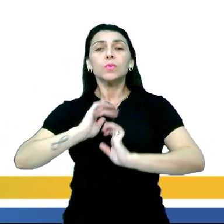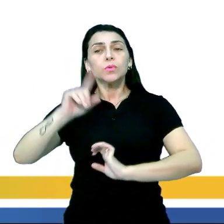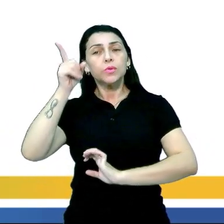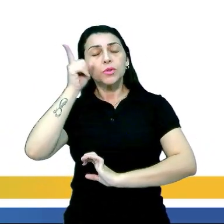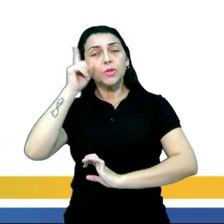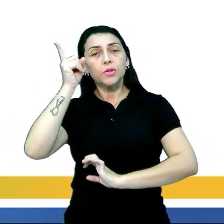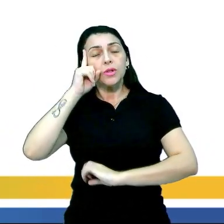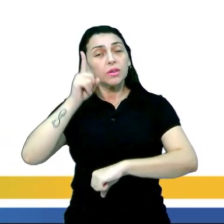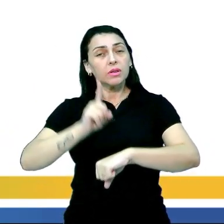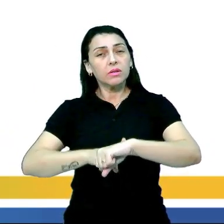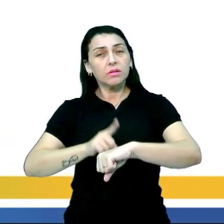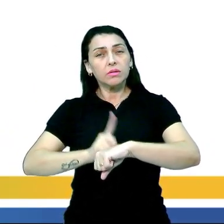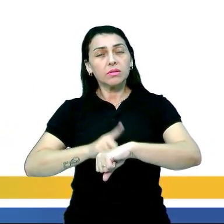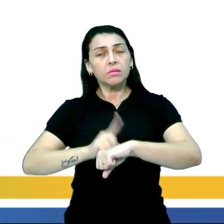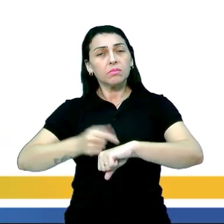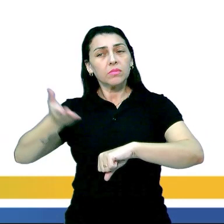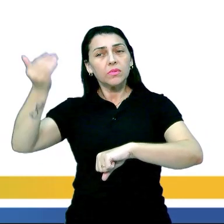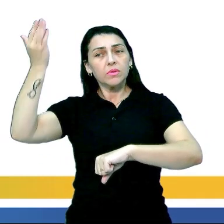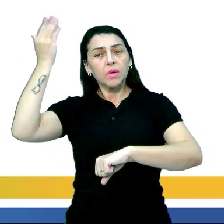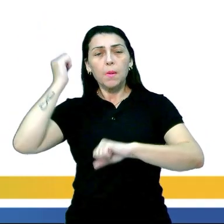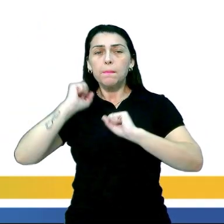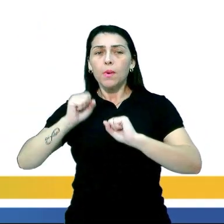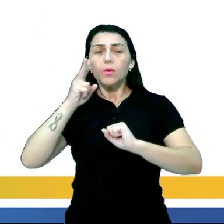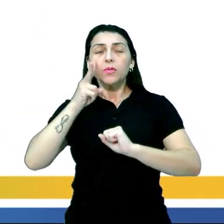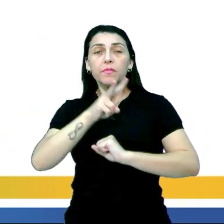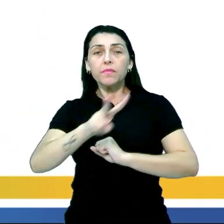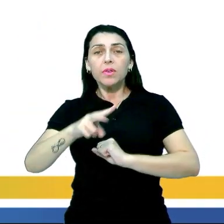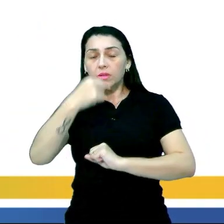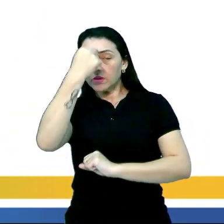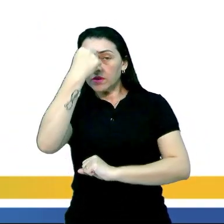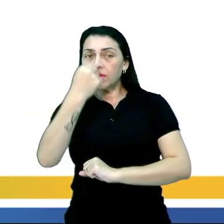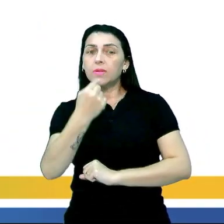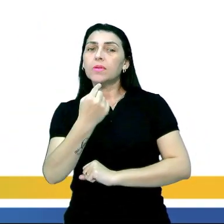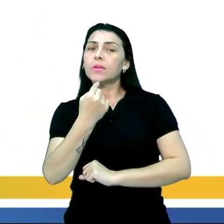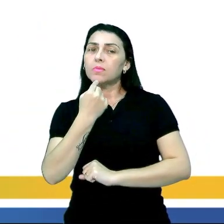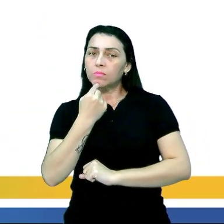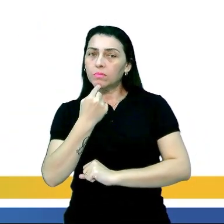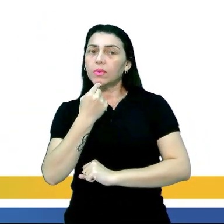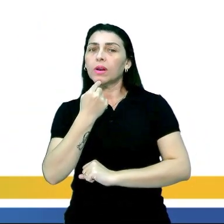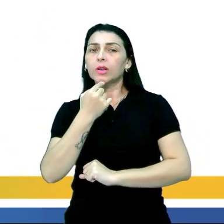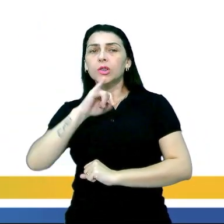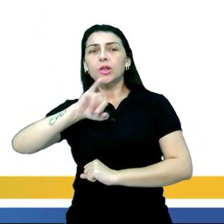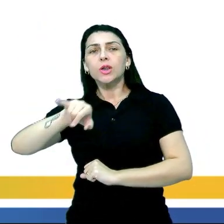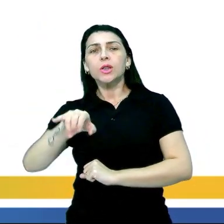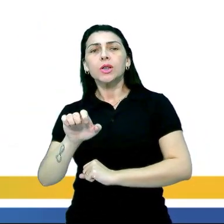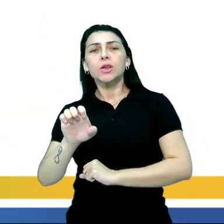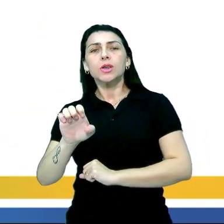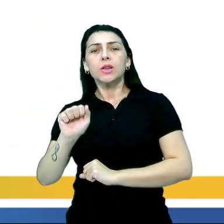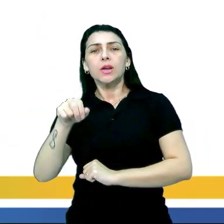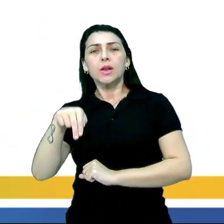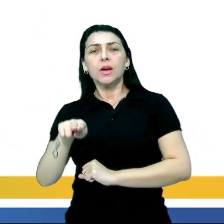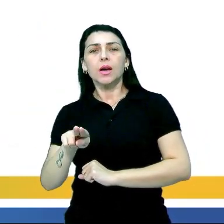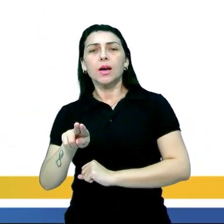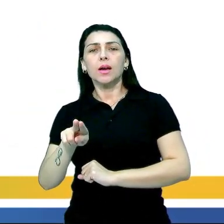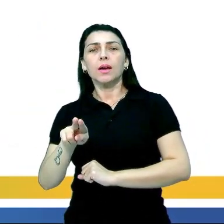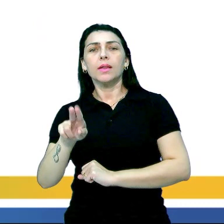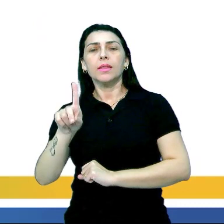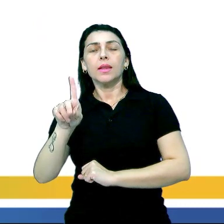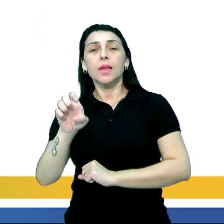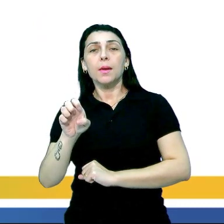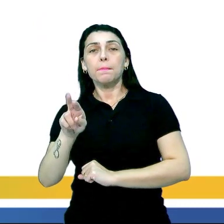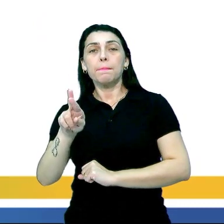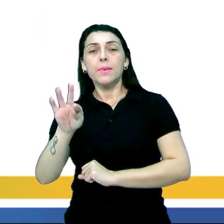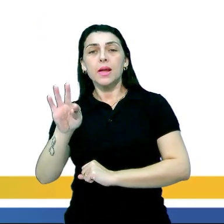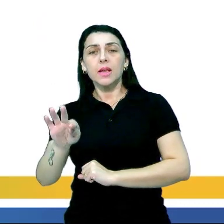cotidiano dessa época, como se pode ver na imagem, que nós vimos anteriormente, de Jean de Bretz,